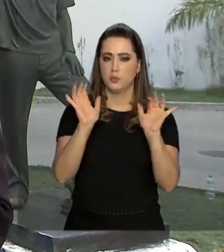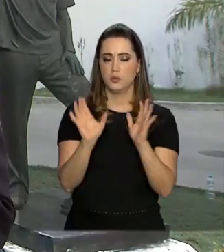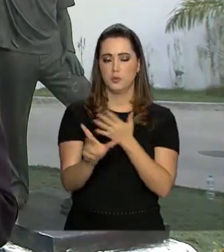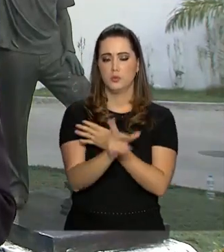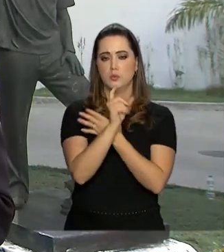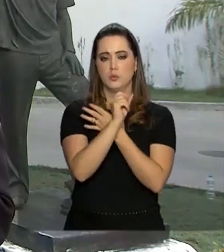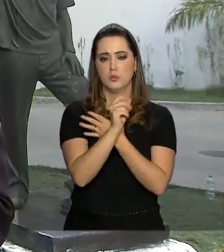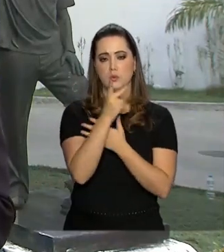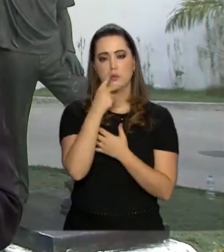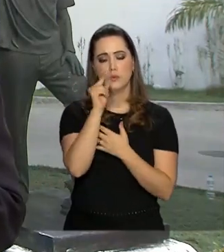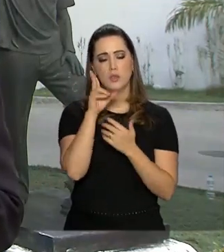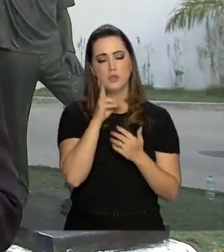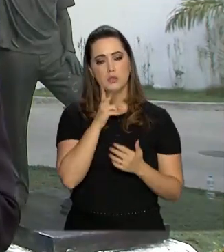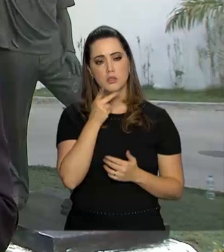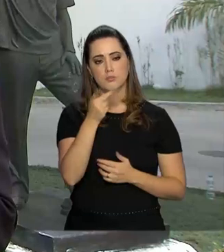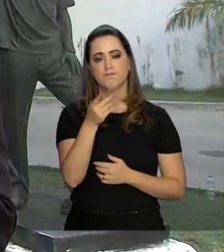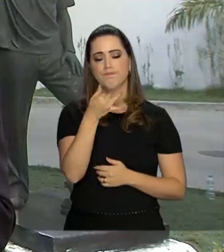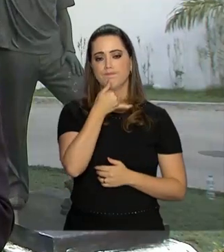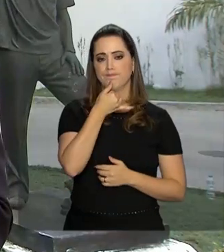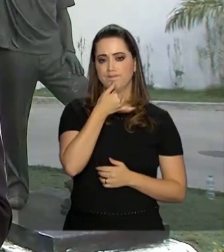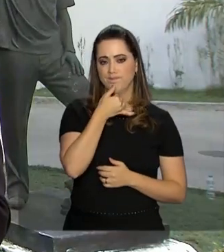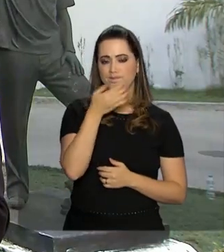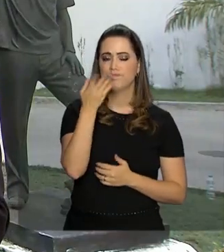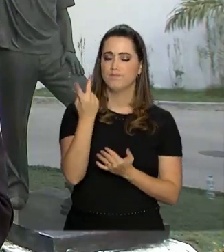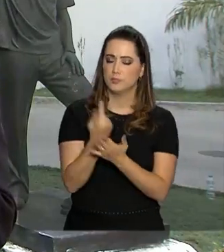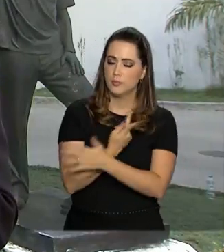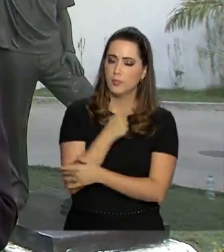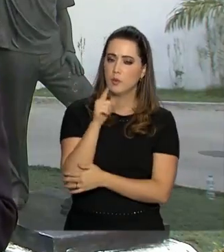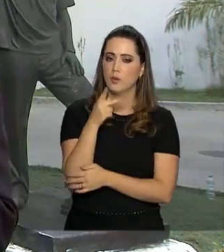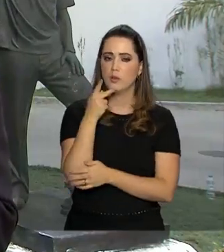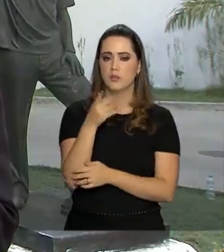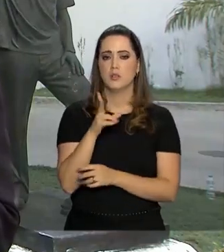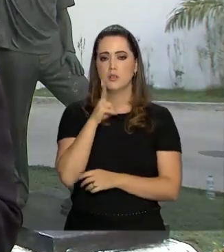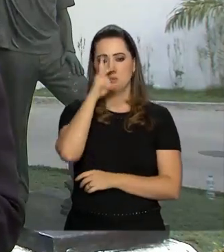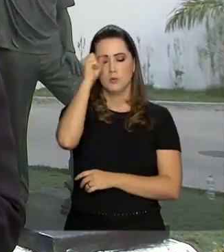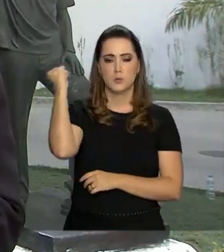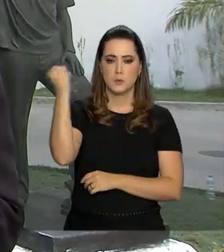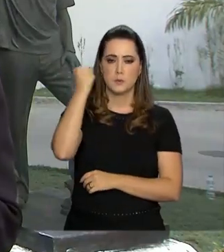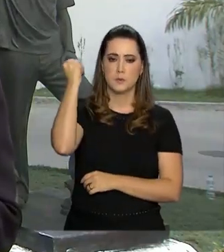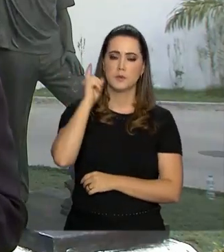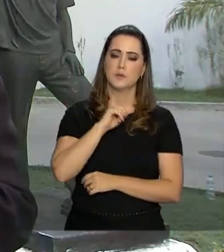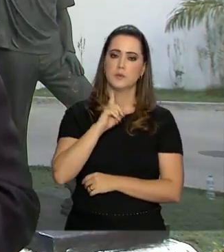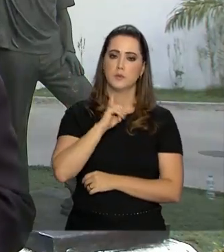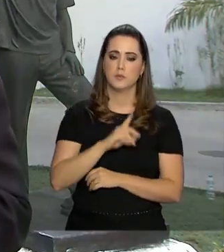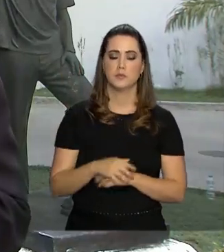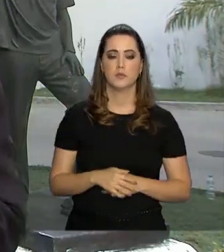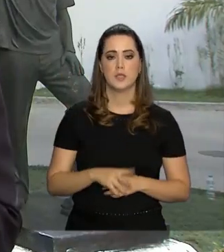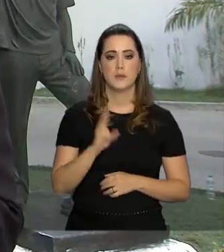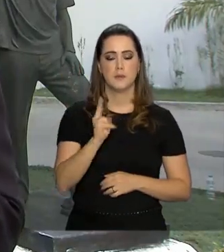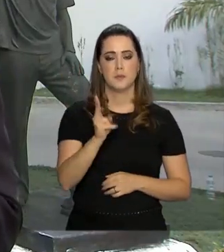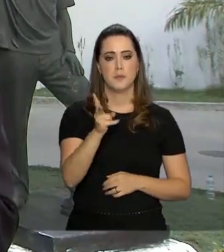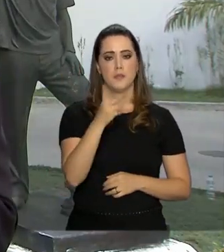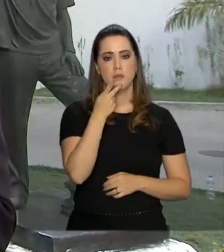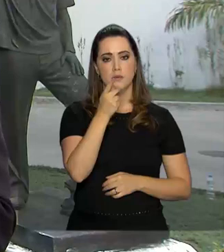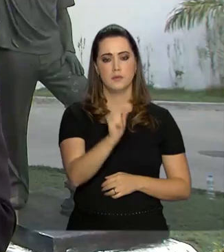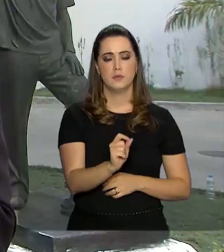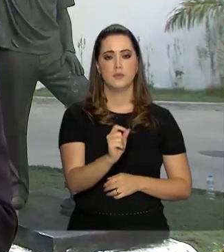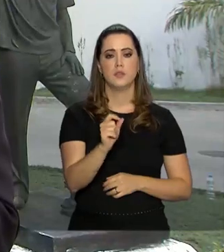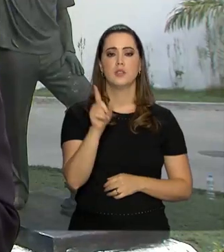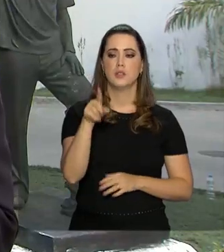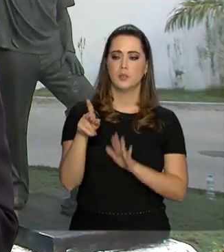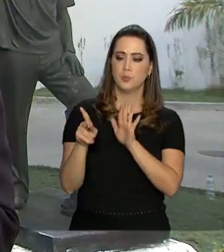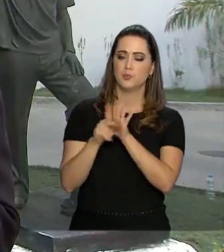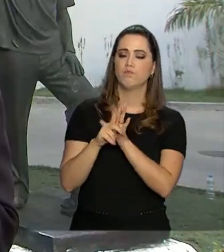rede social um post lamentando a tragédia e falando força Flamengo. Hamilton Mourão, como sempre fala, ele é